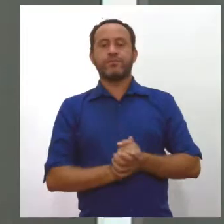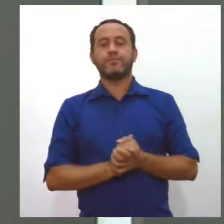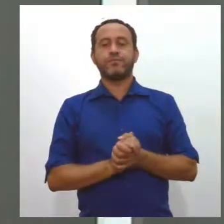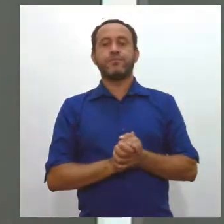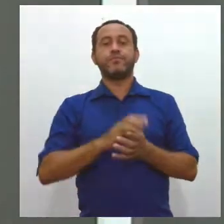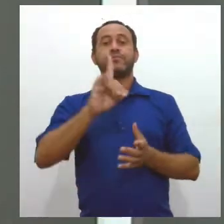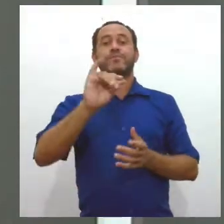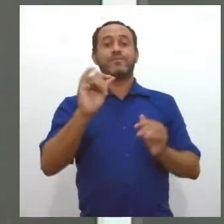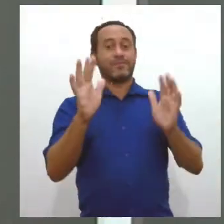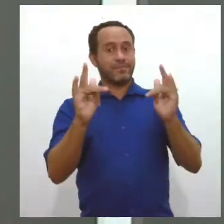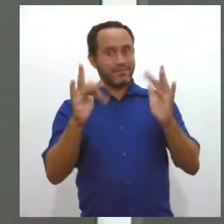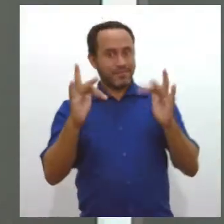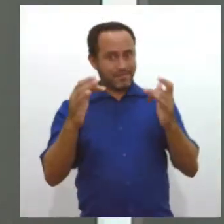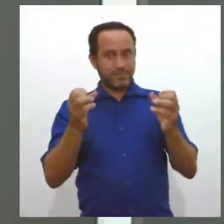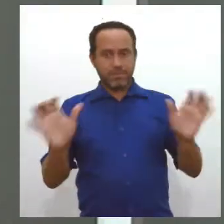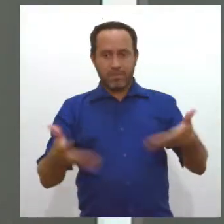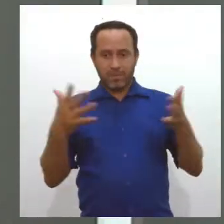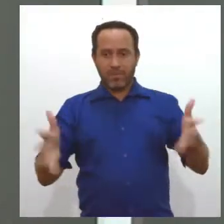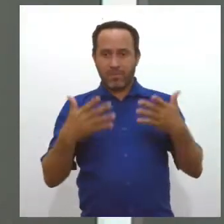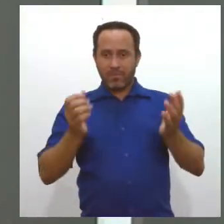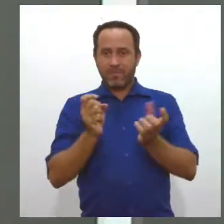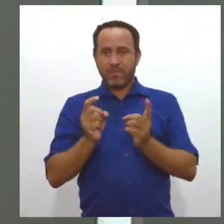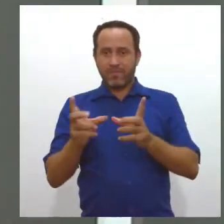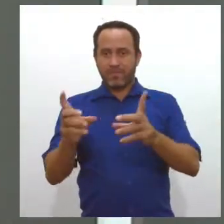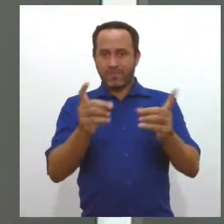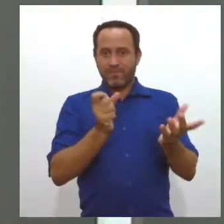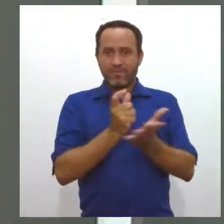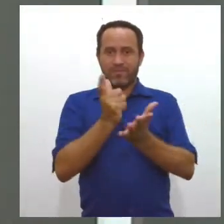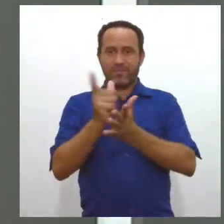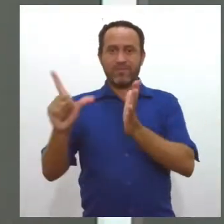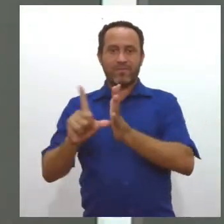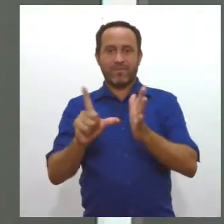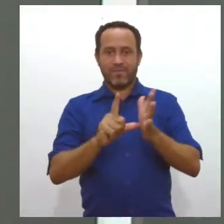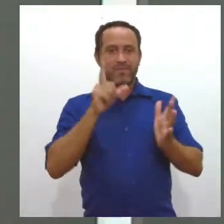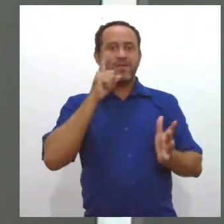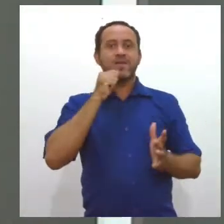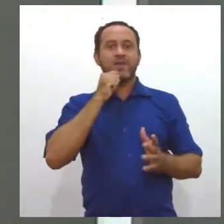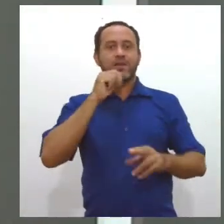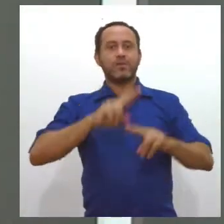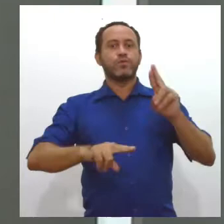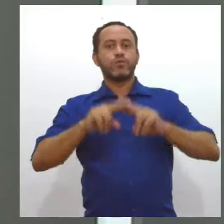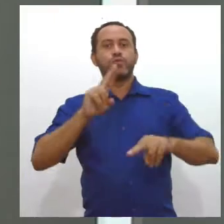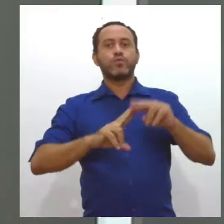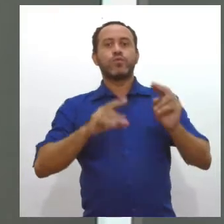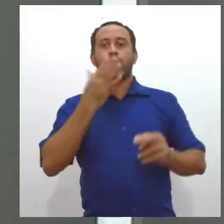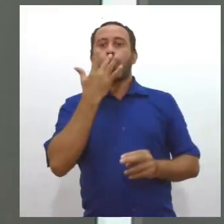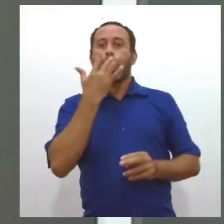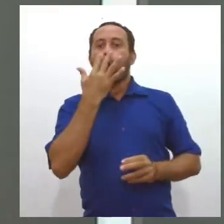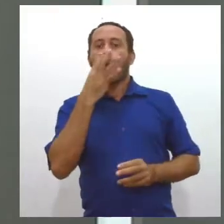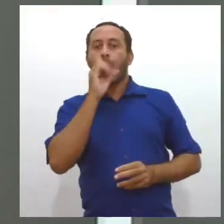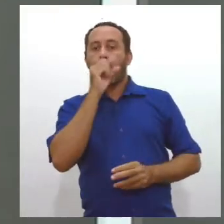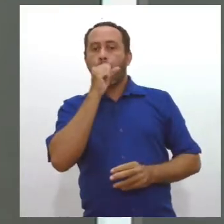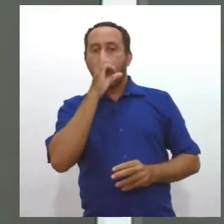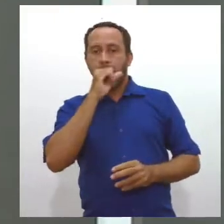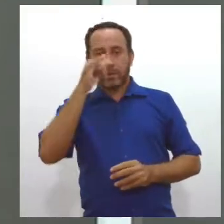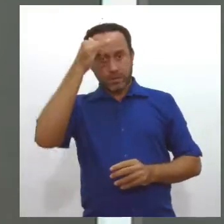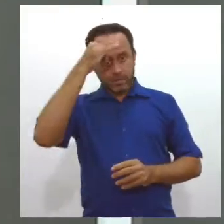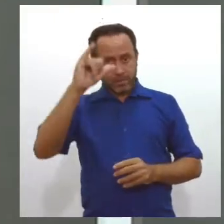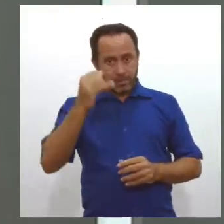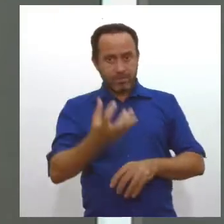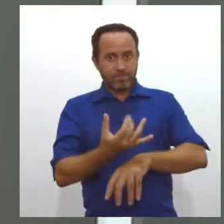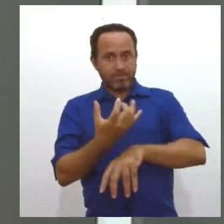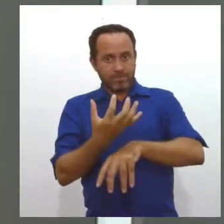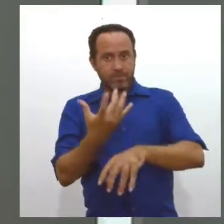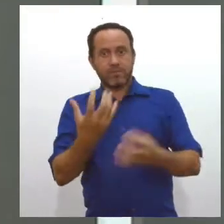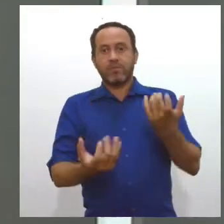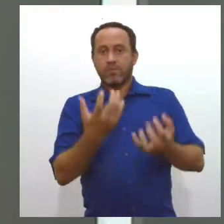Dia dos Namorados aquece as vendas no Centro Comercial de Aracaju. Junho Laranja, campanha chama atenção para a prevenção de queimaduras.